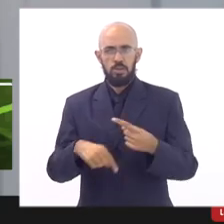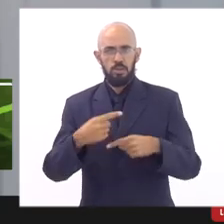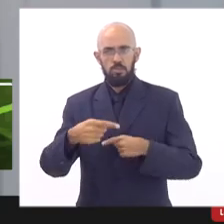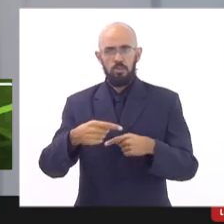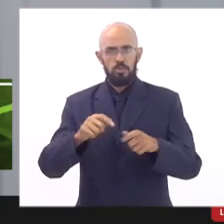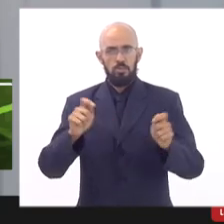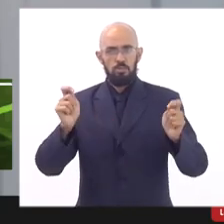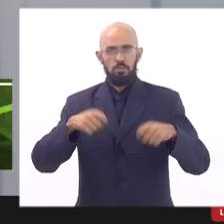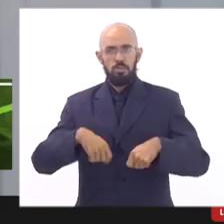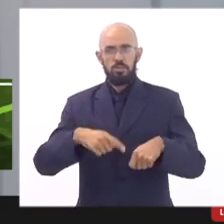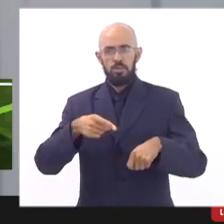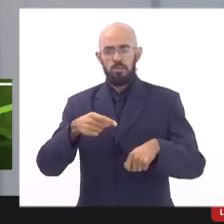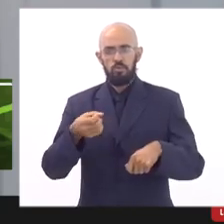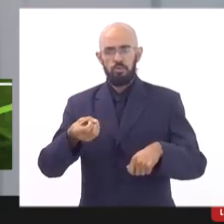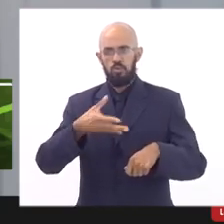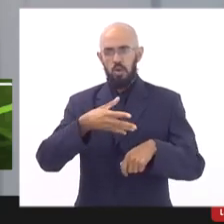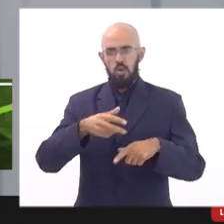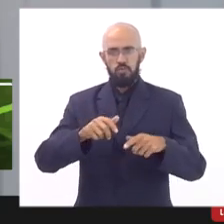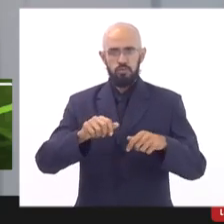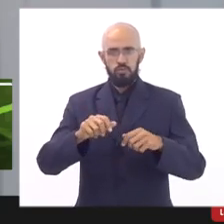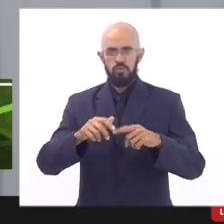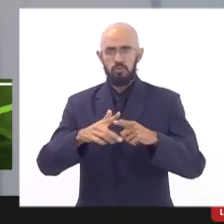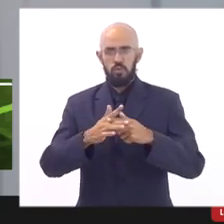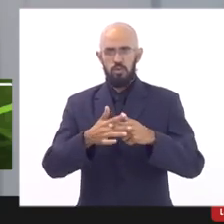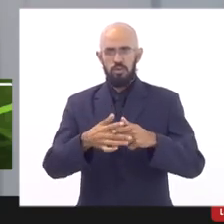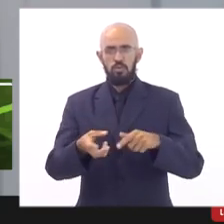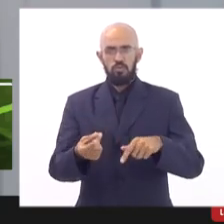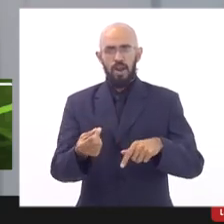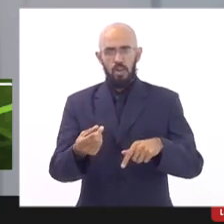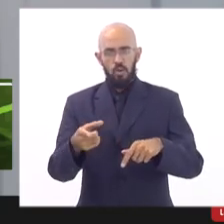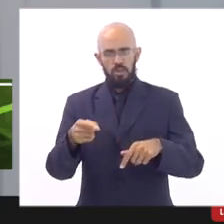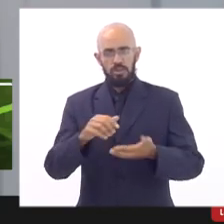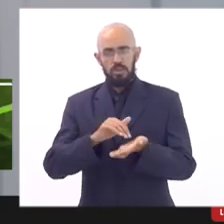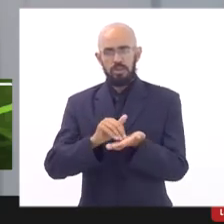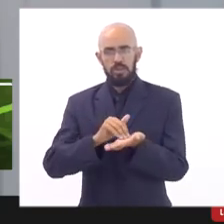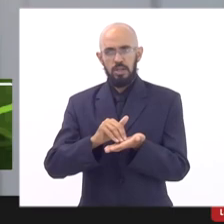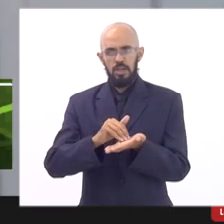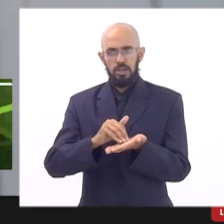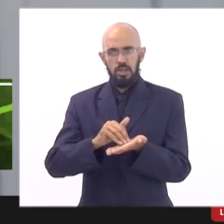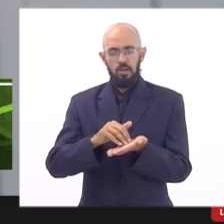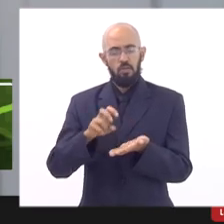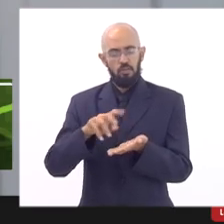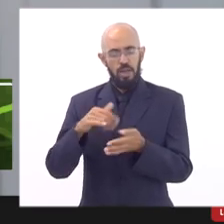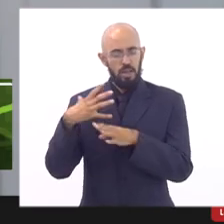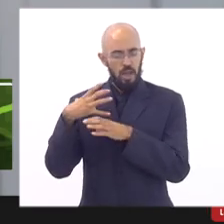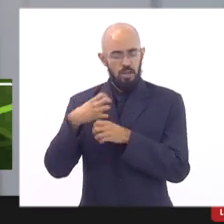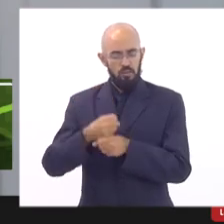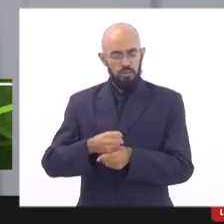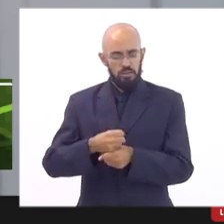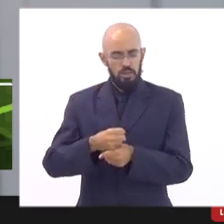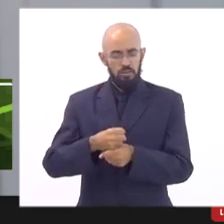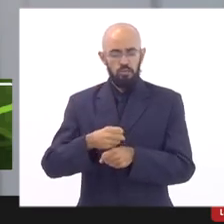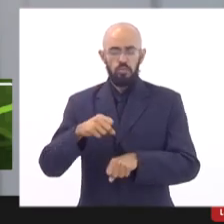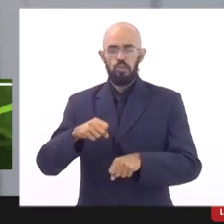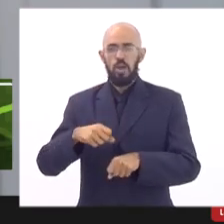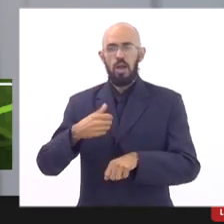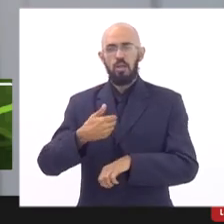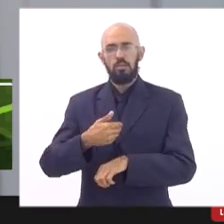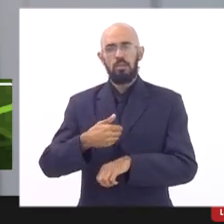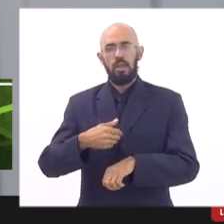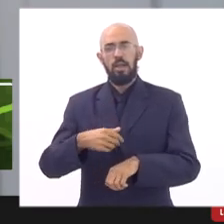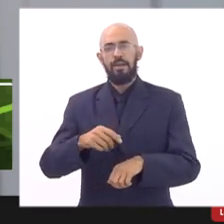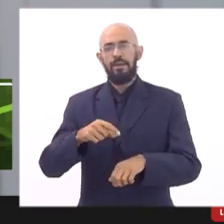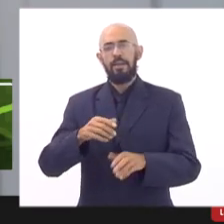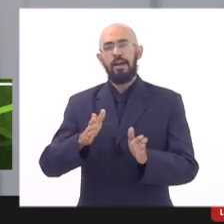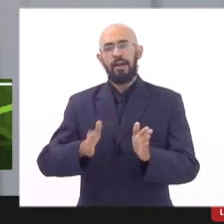de novos aumentos a secretaria ela vai estar revivando tempo em tempo esses valores porque